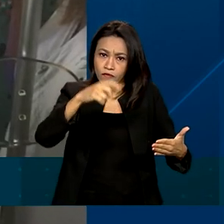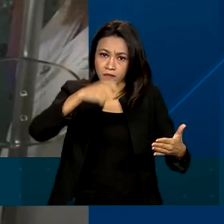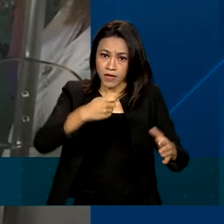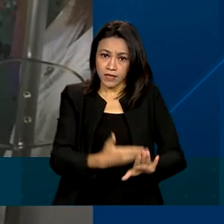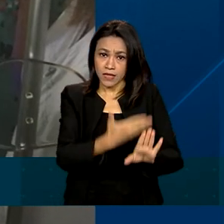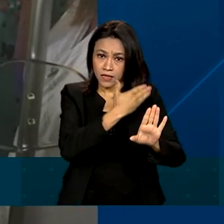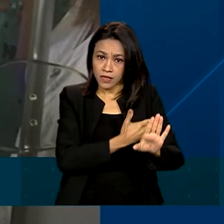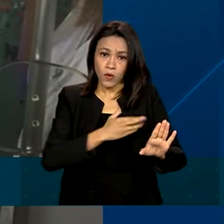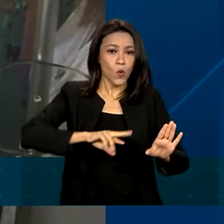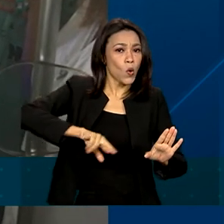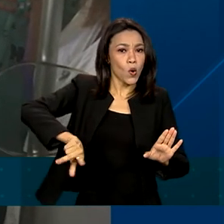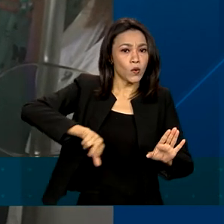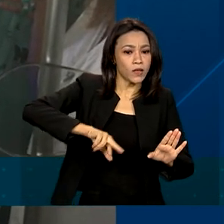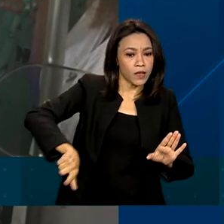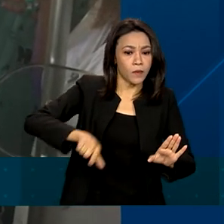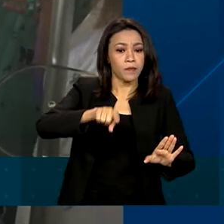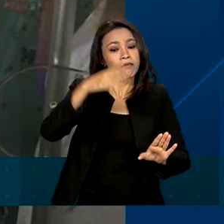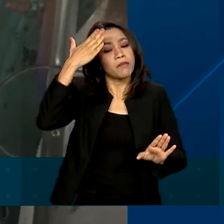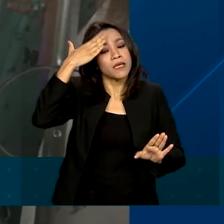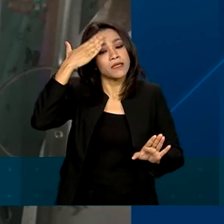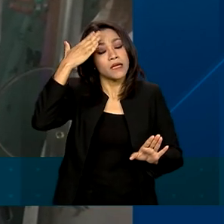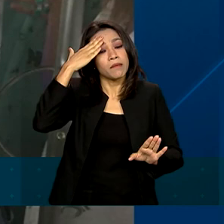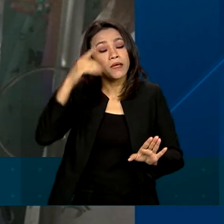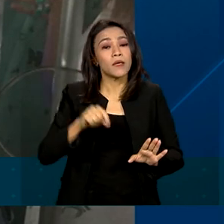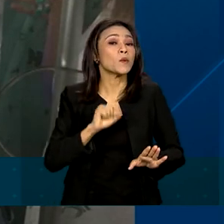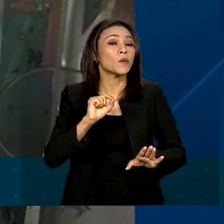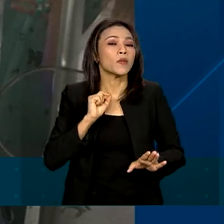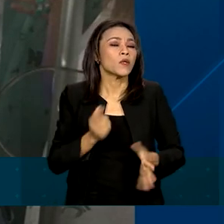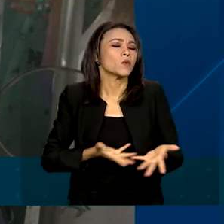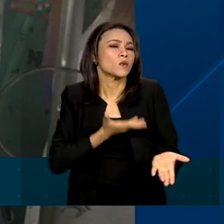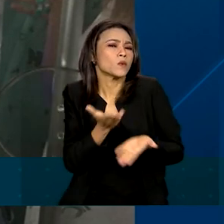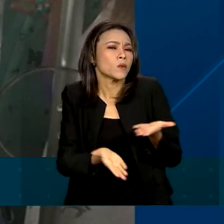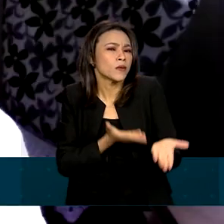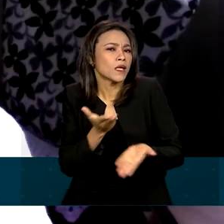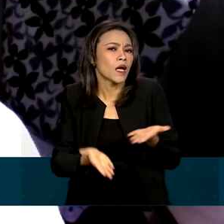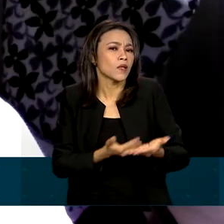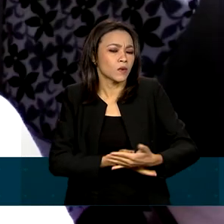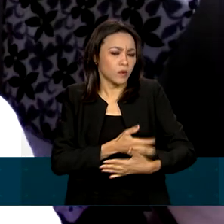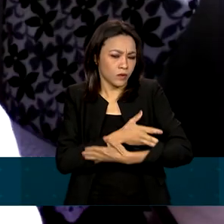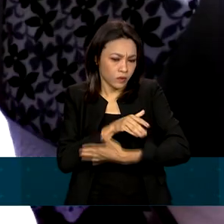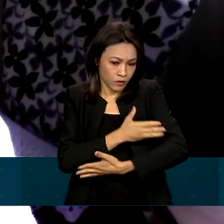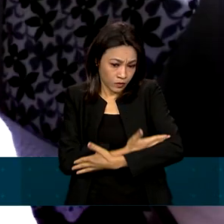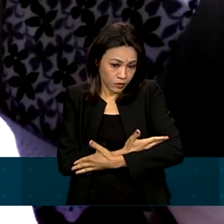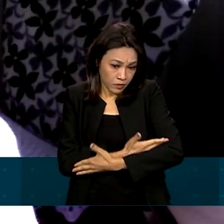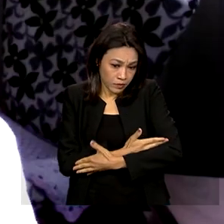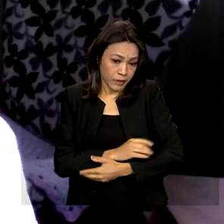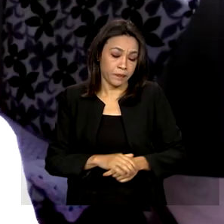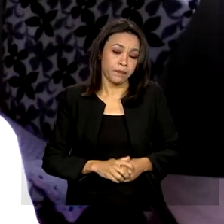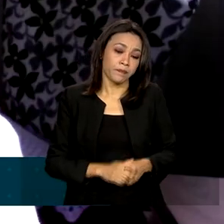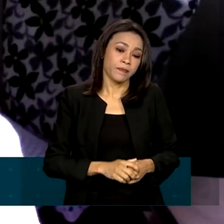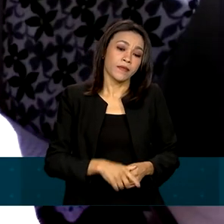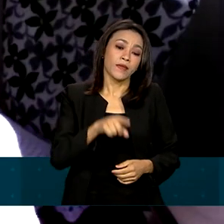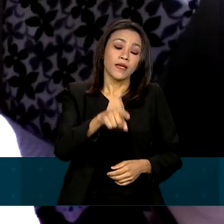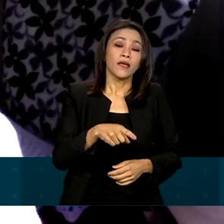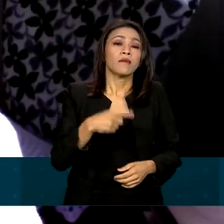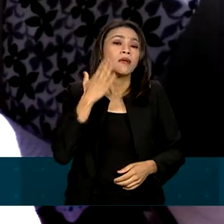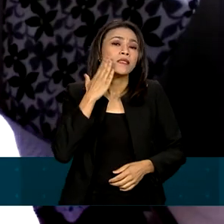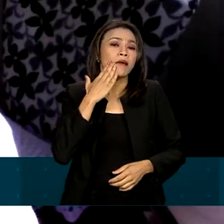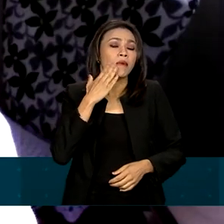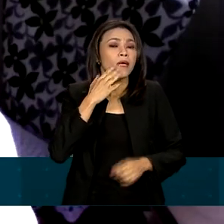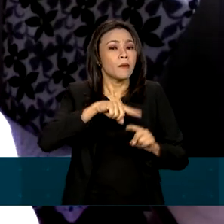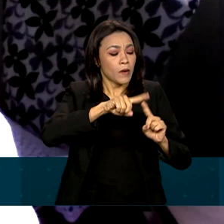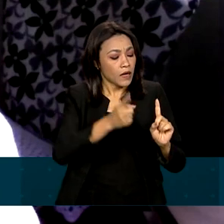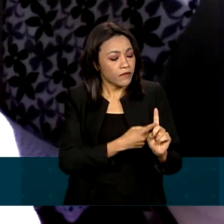Informação crucial para determinar os primeiros cuidados ao bebê. A informação da idade gestacional é o